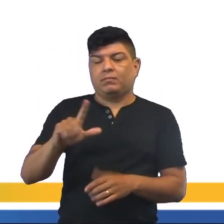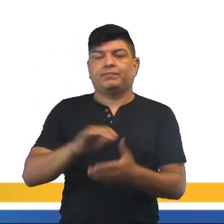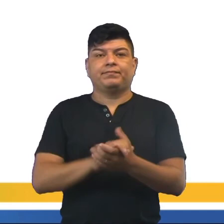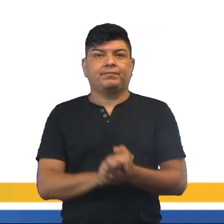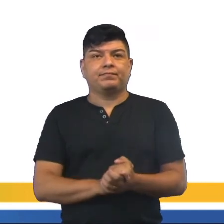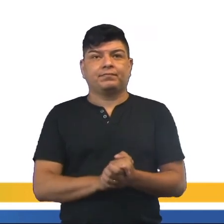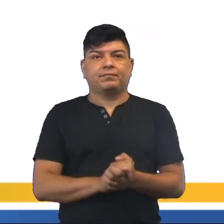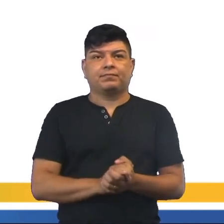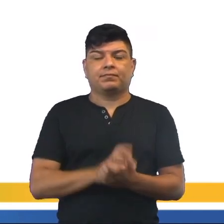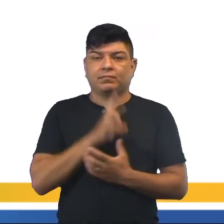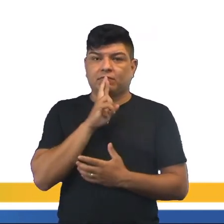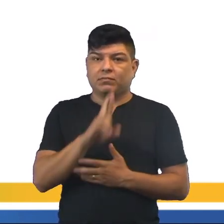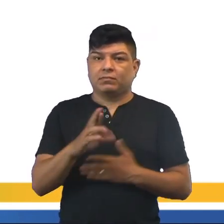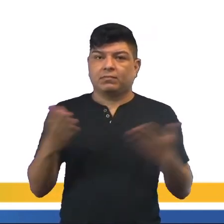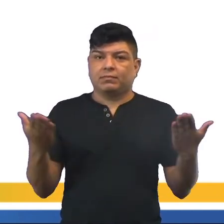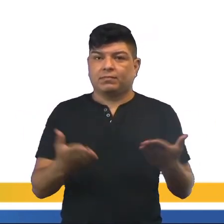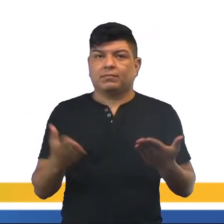resolver.